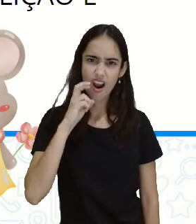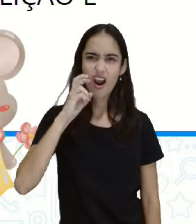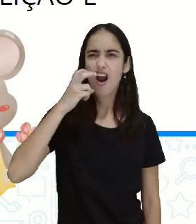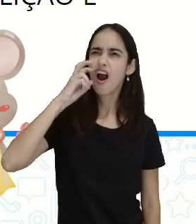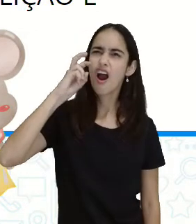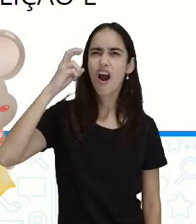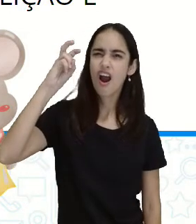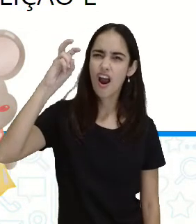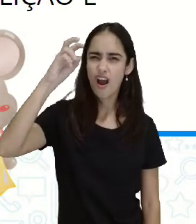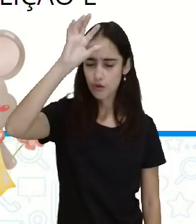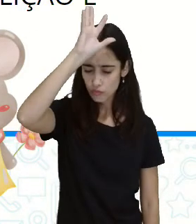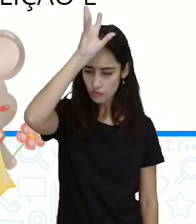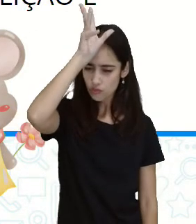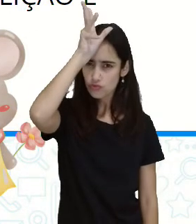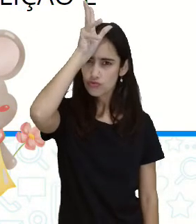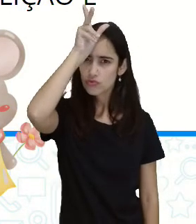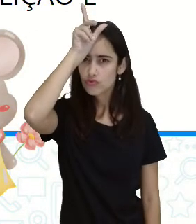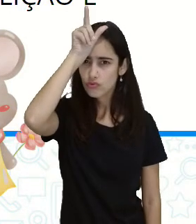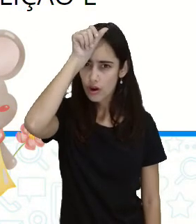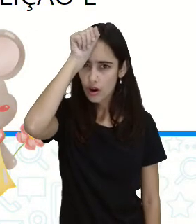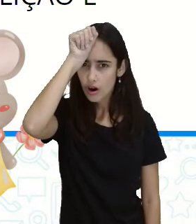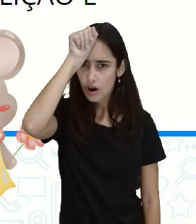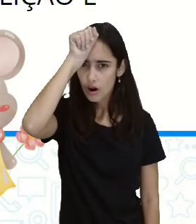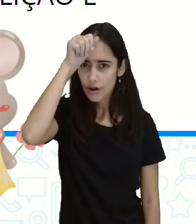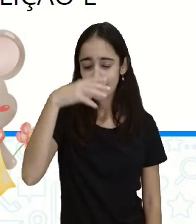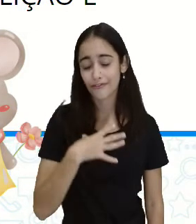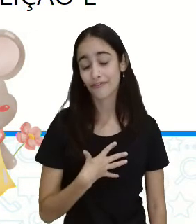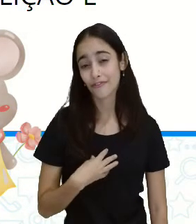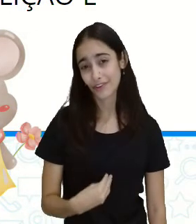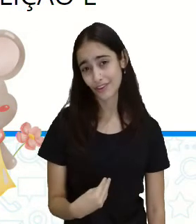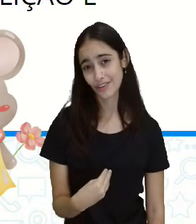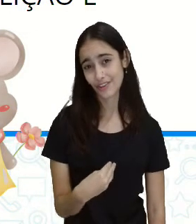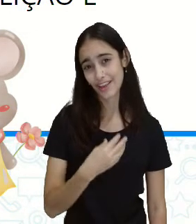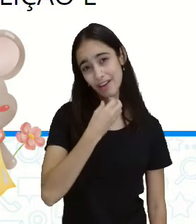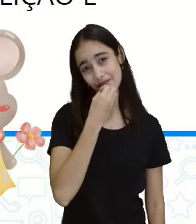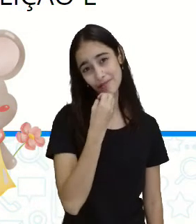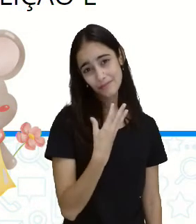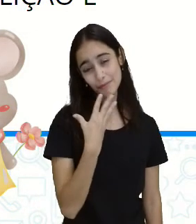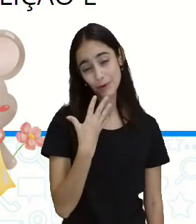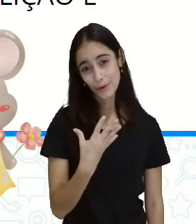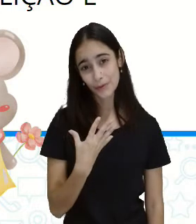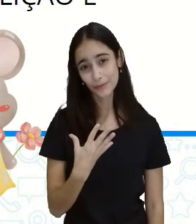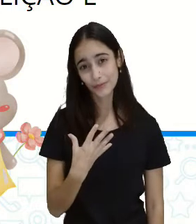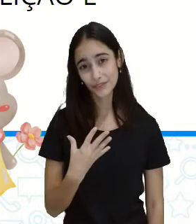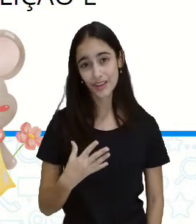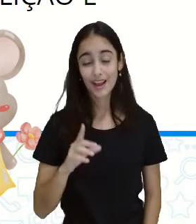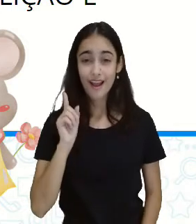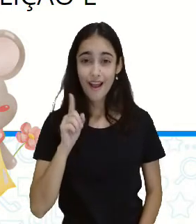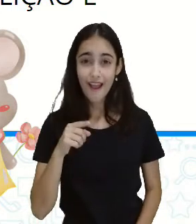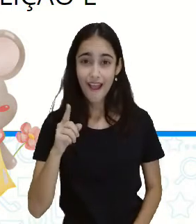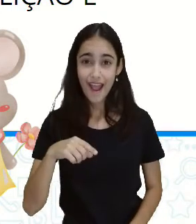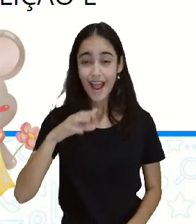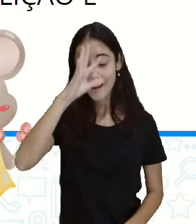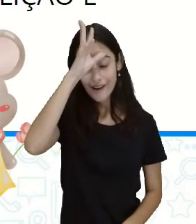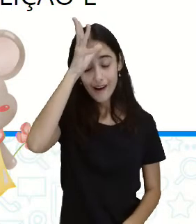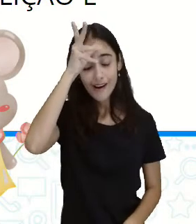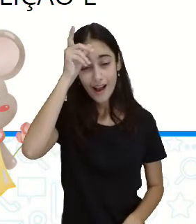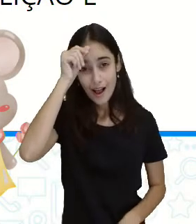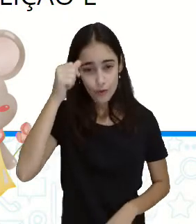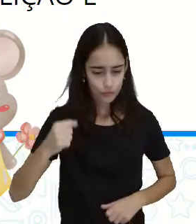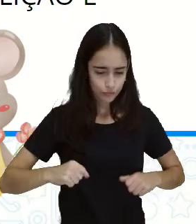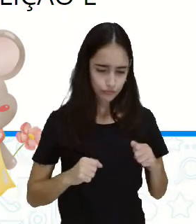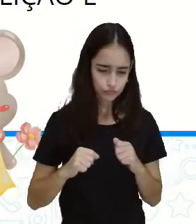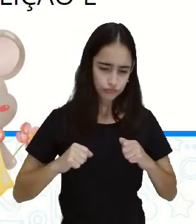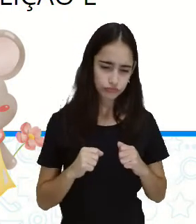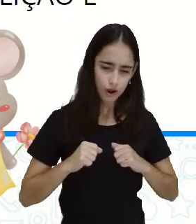crista rubra. Filhinho, esse animal é o galo, uma ave que nunca nos fez mal